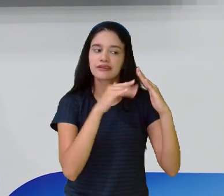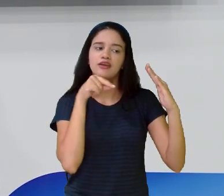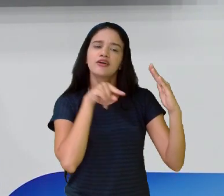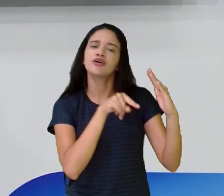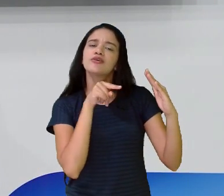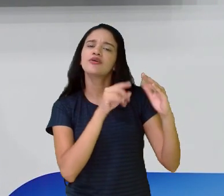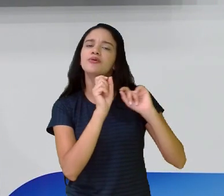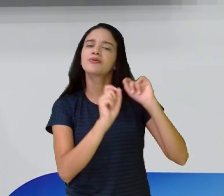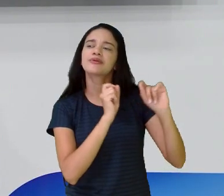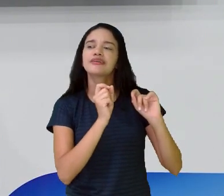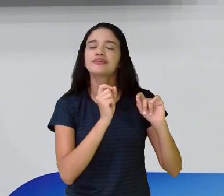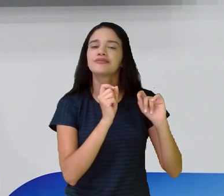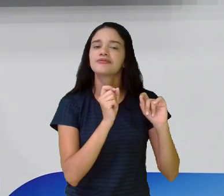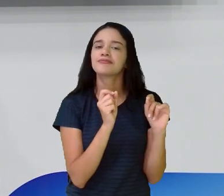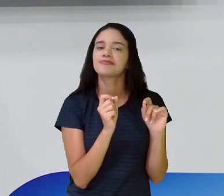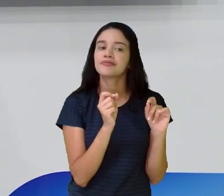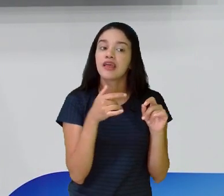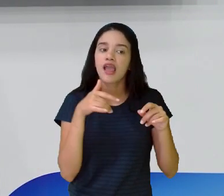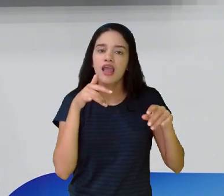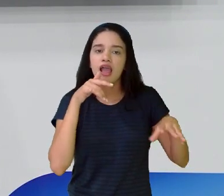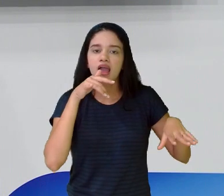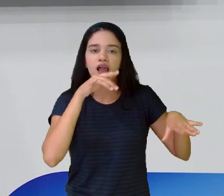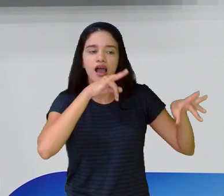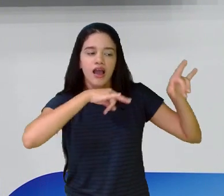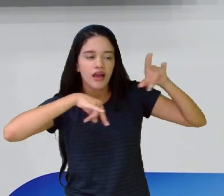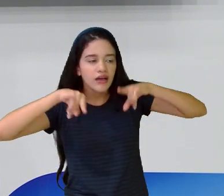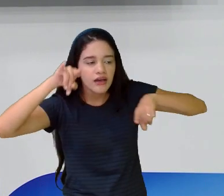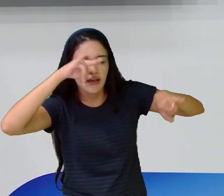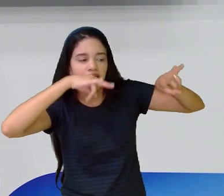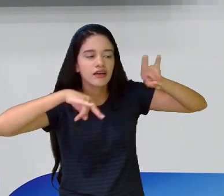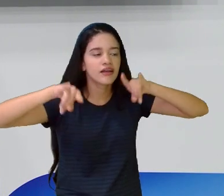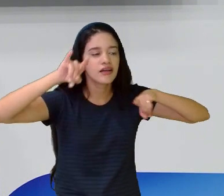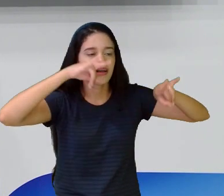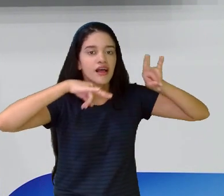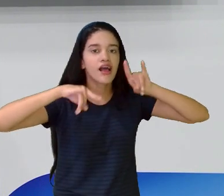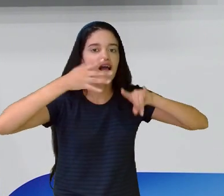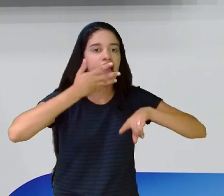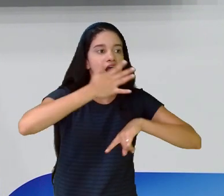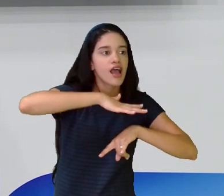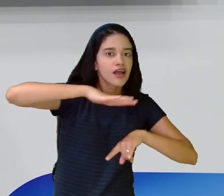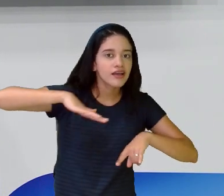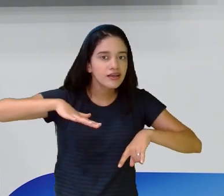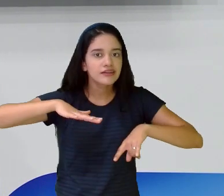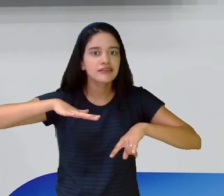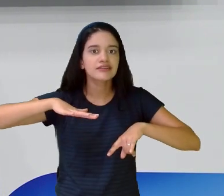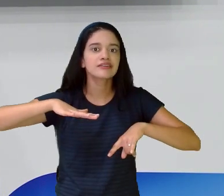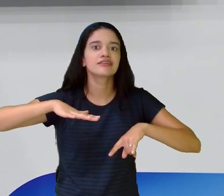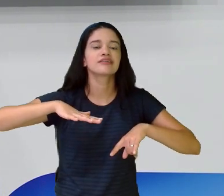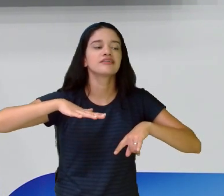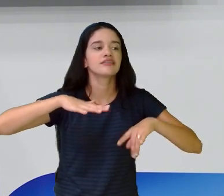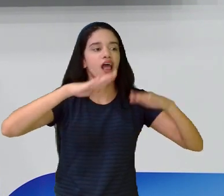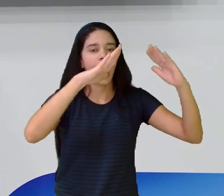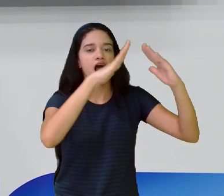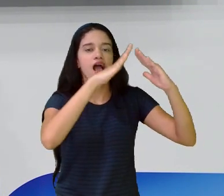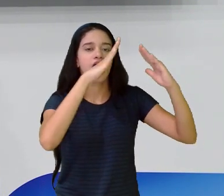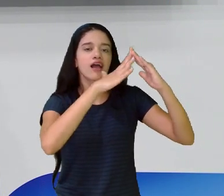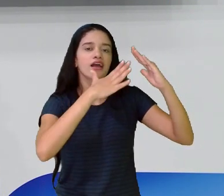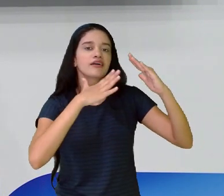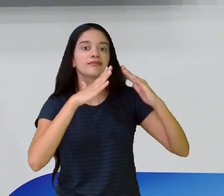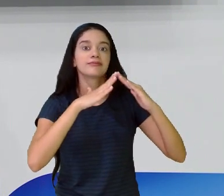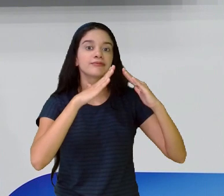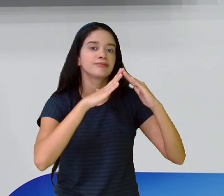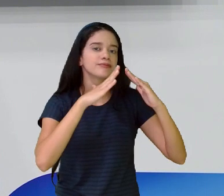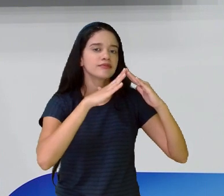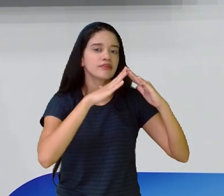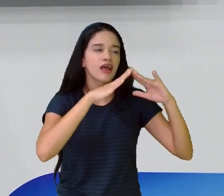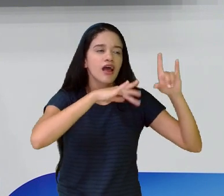Que é o que atrai eles. O atrai crianças. Porque João e Maria são crianças. Na história, eles são crianças.